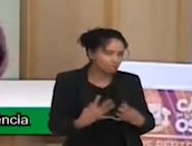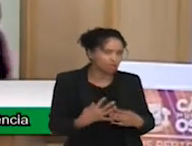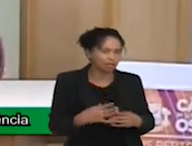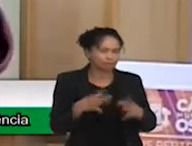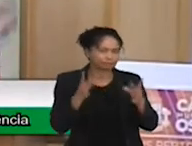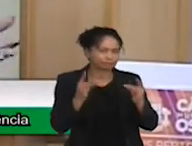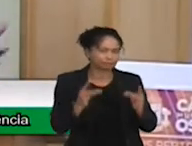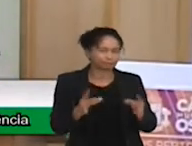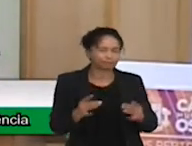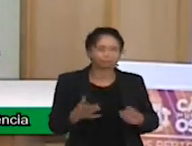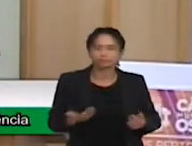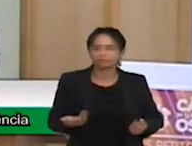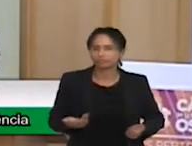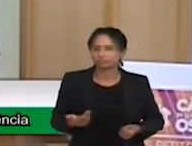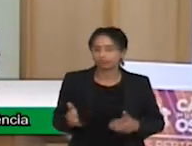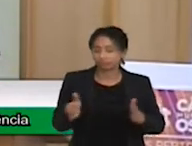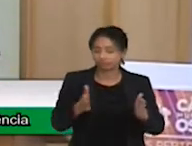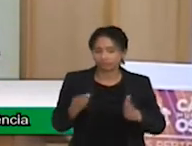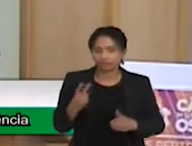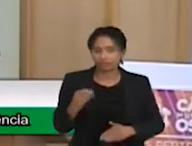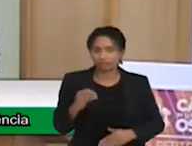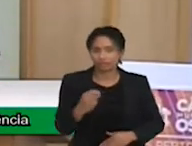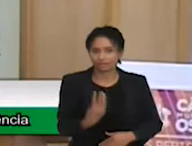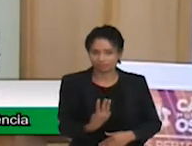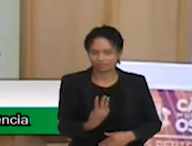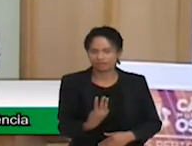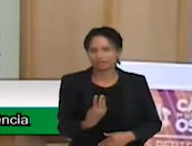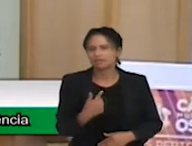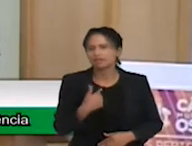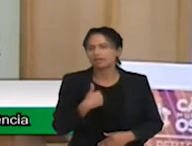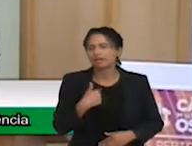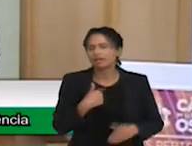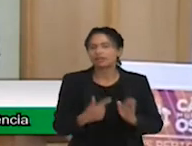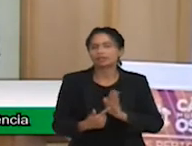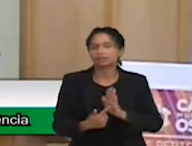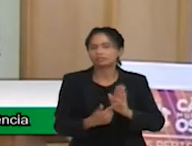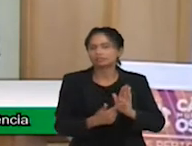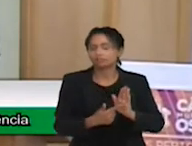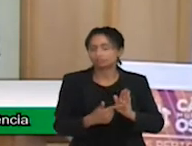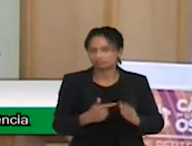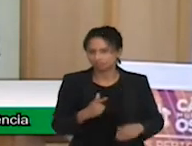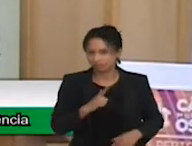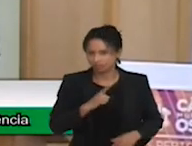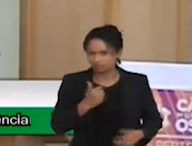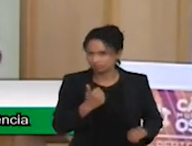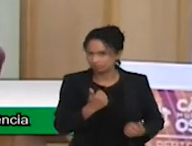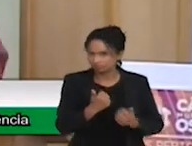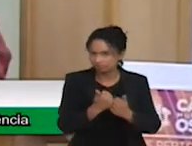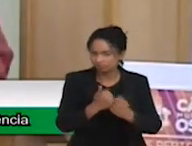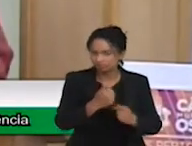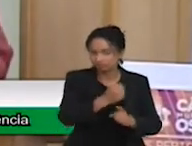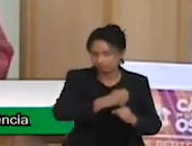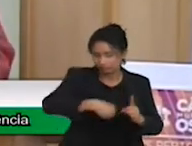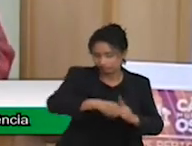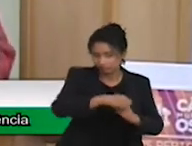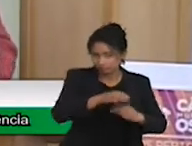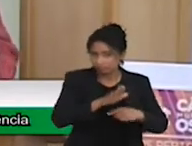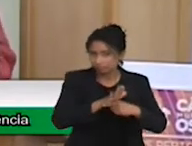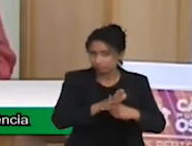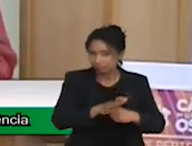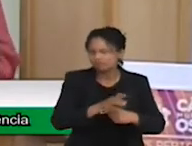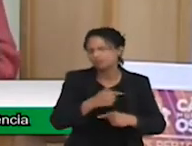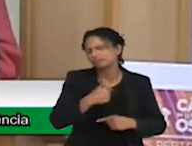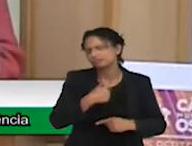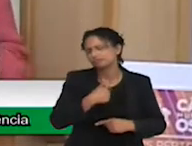Em 2003, quando assumi a primeira vez a Secretaria de Assistência Social, eu participei de uma reunião com